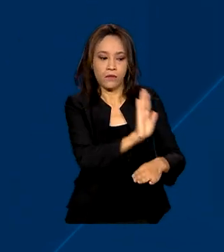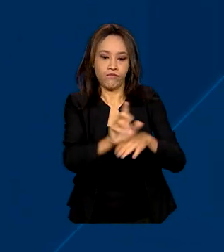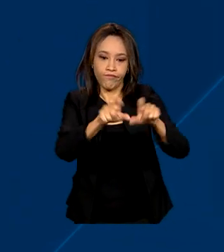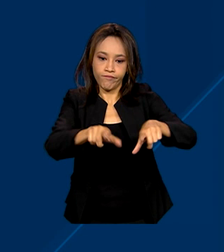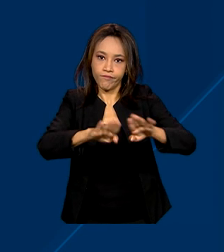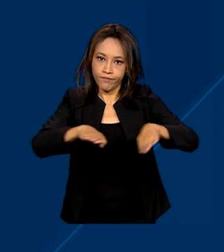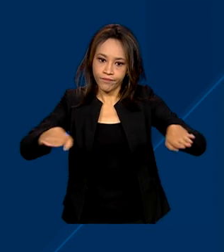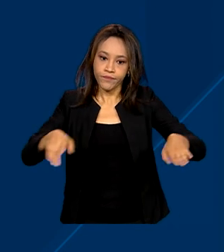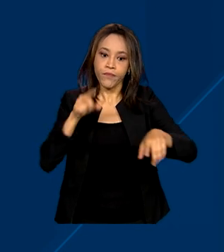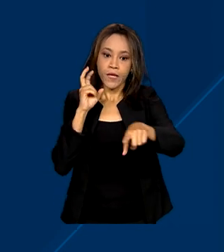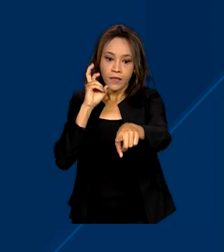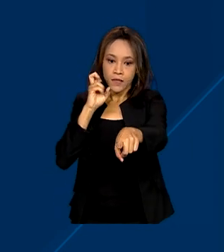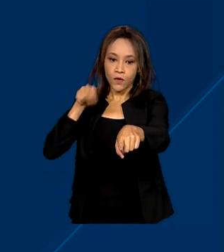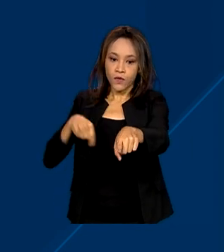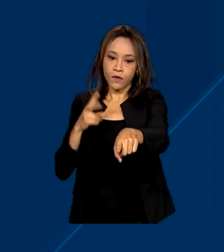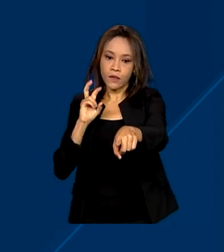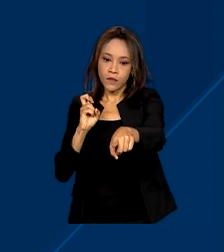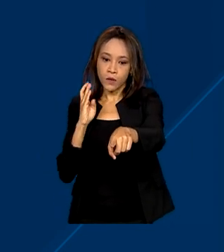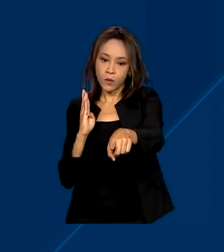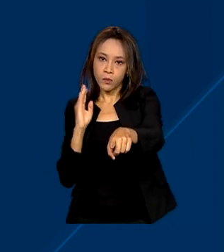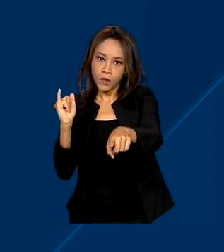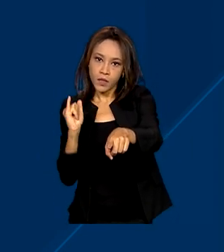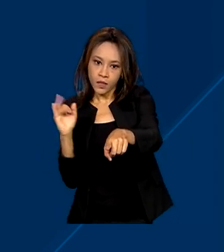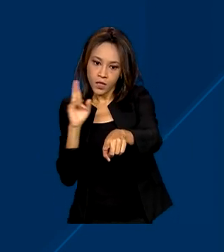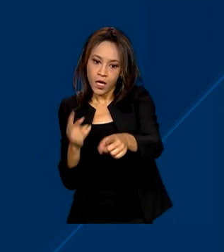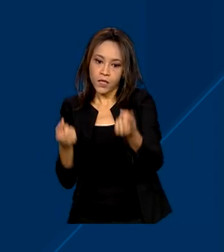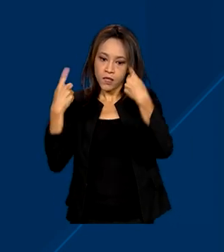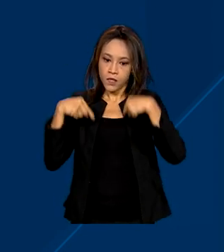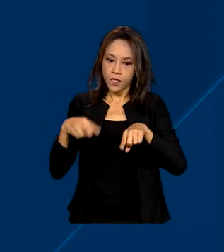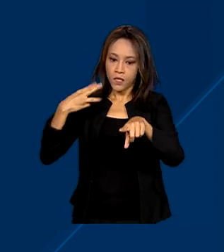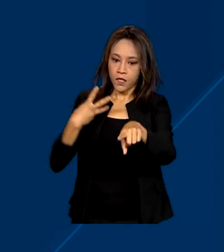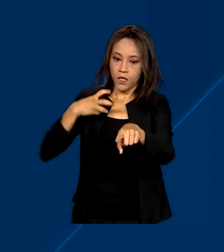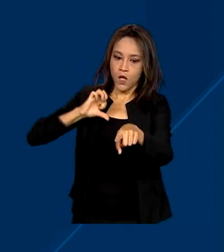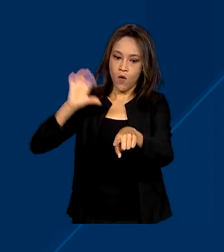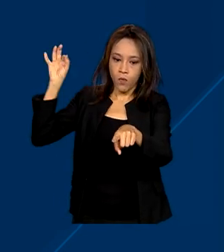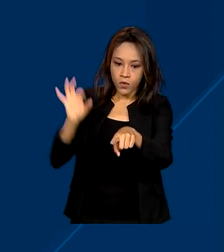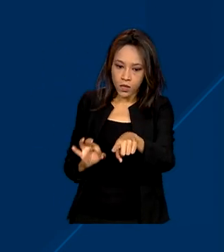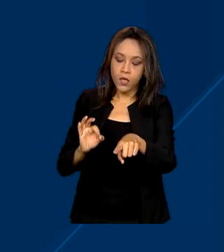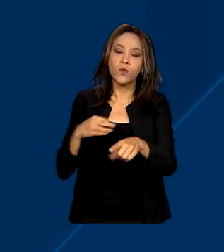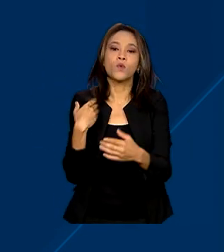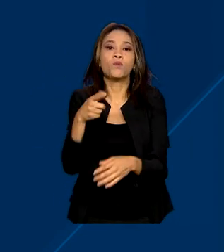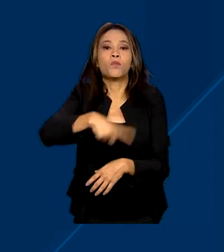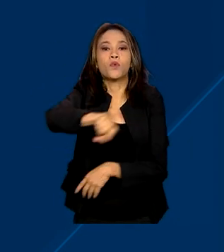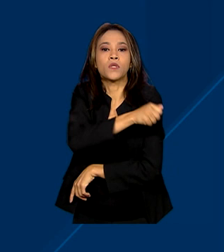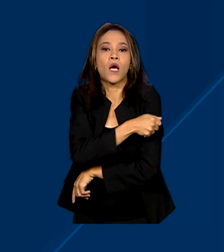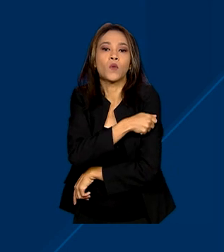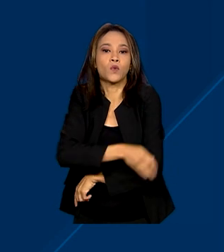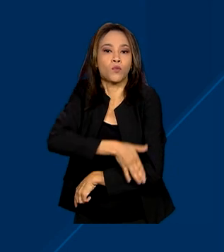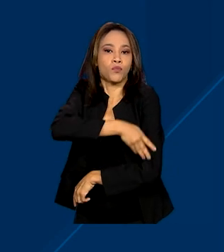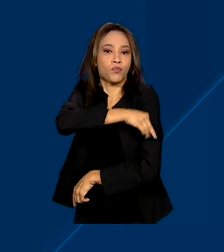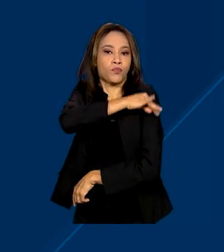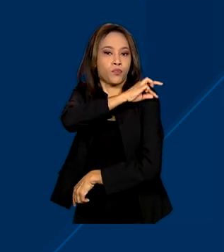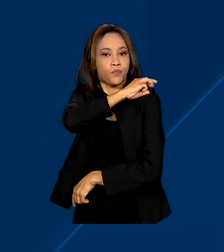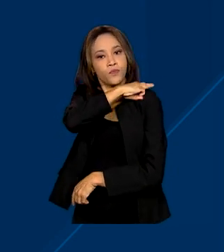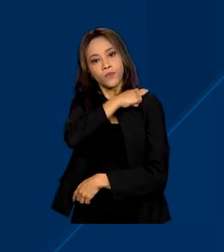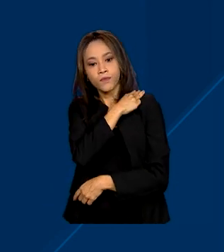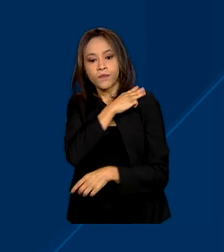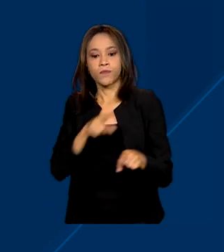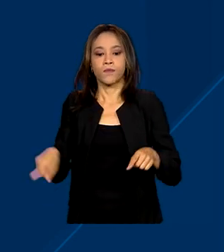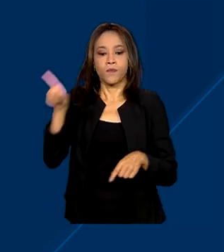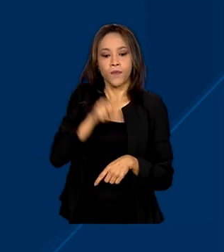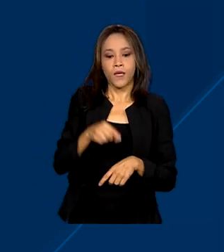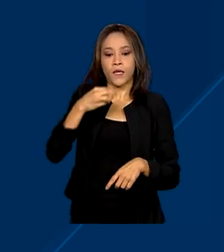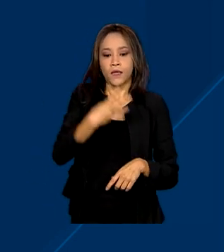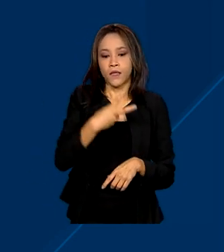,5 bilhões de reais, 39% para alunos do ensino fundamental e médio, 35% para